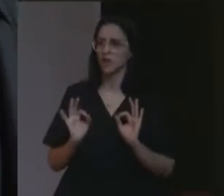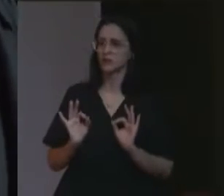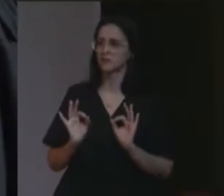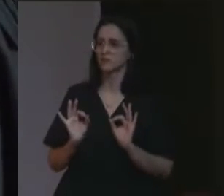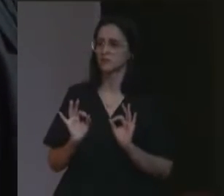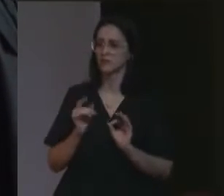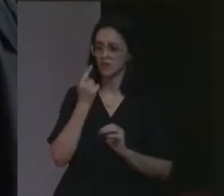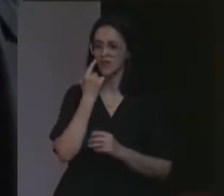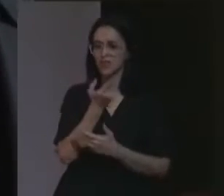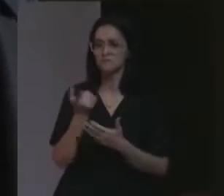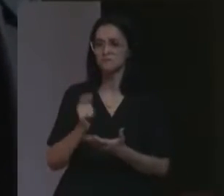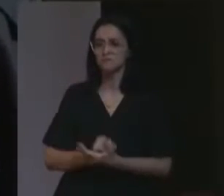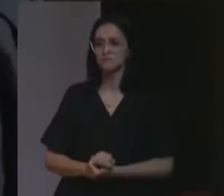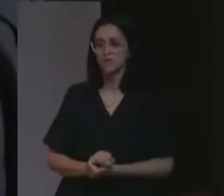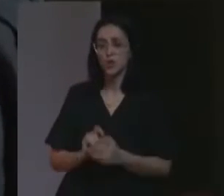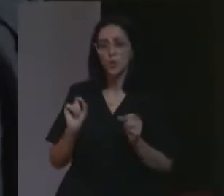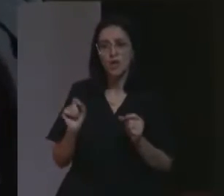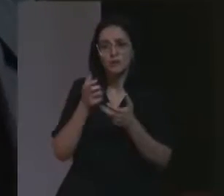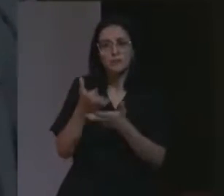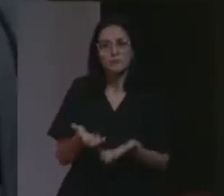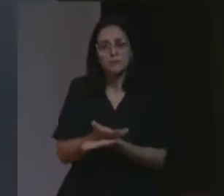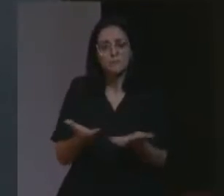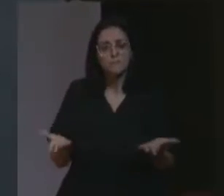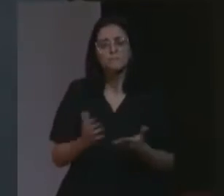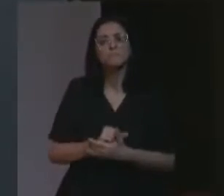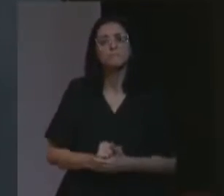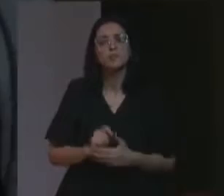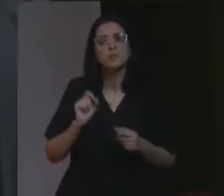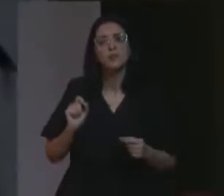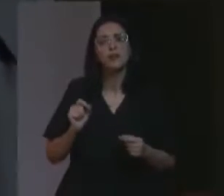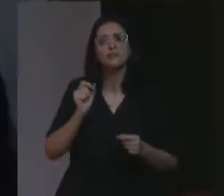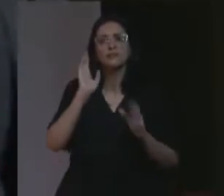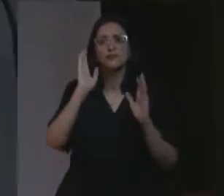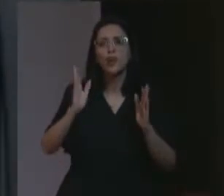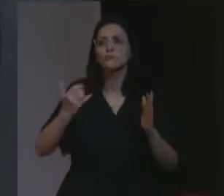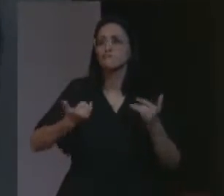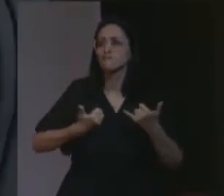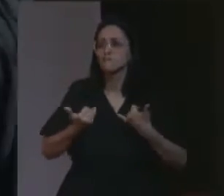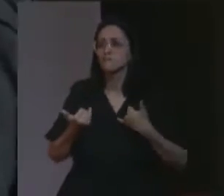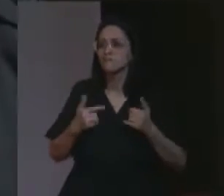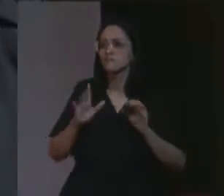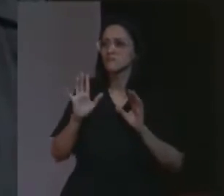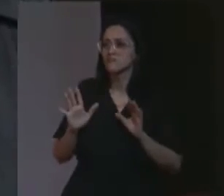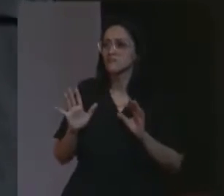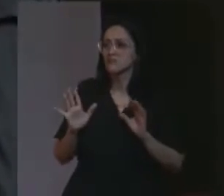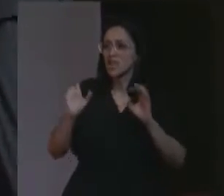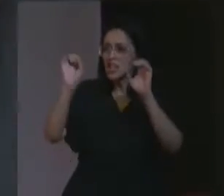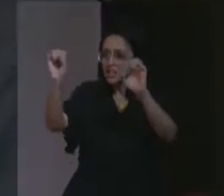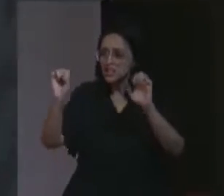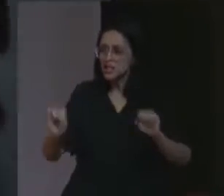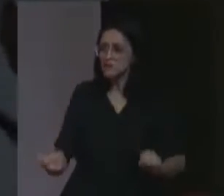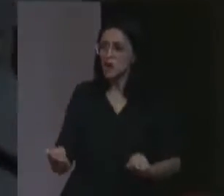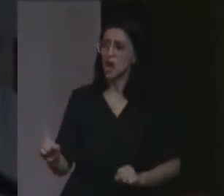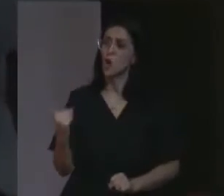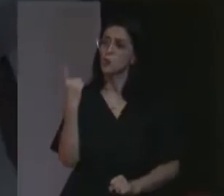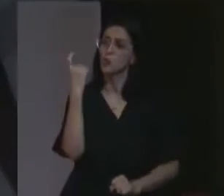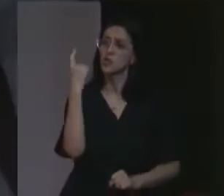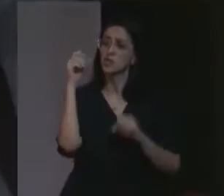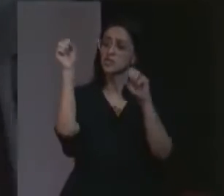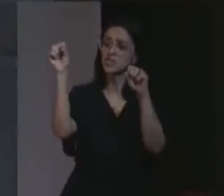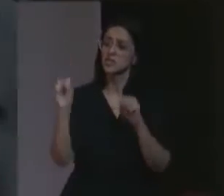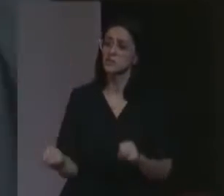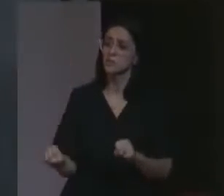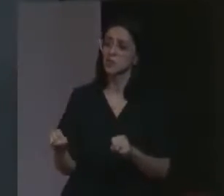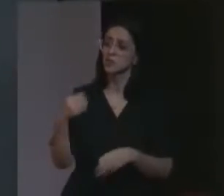E vejam, que o que eu digo aqui, é o que nós ouvimos, se eu posso chamar de testemunha, a única testemunha do